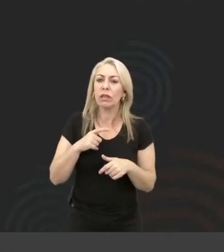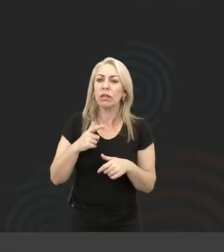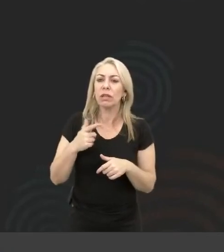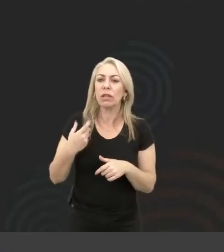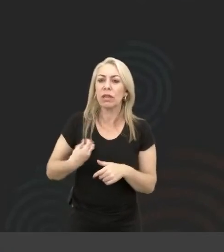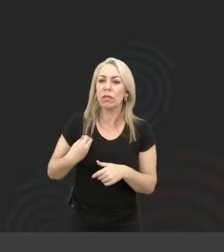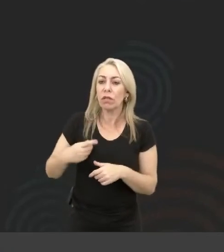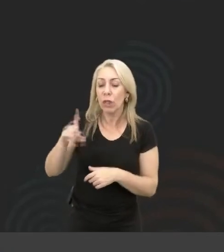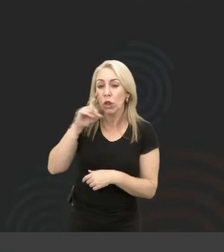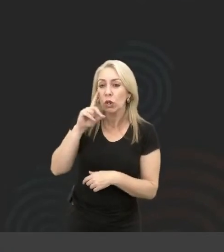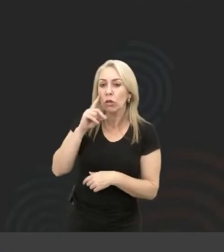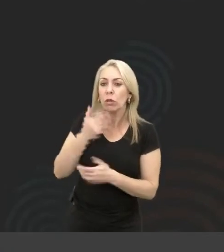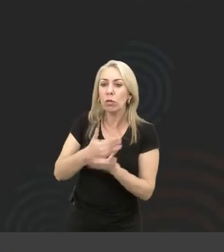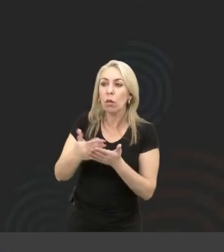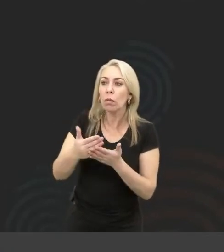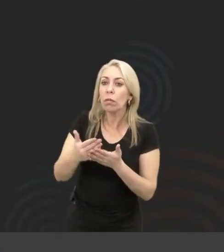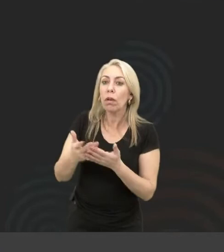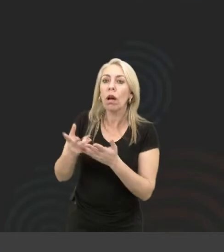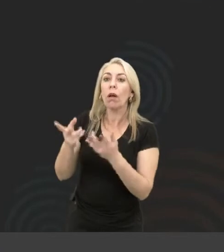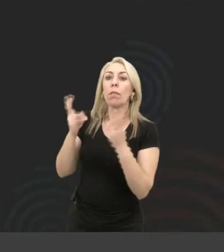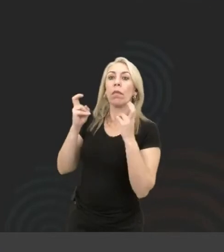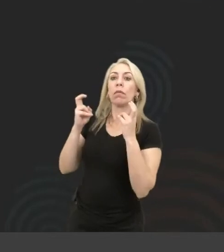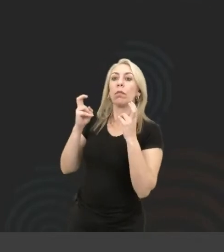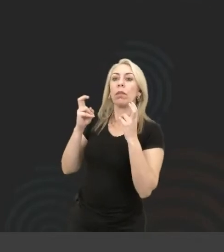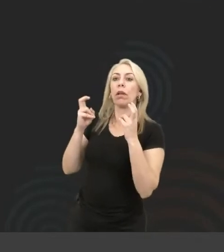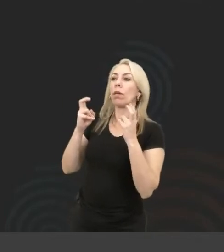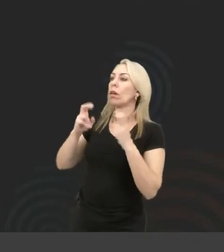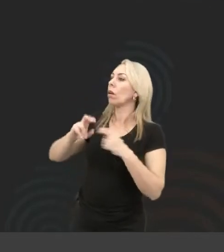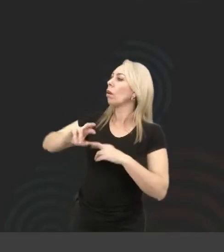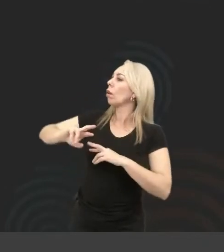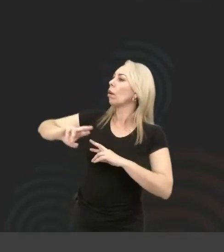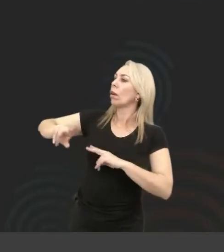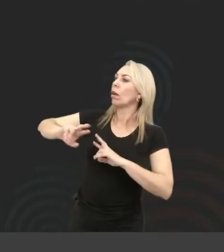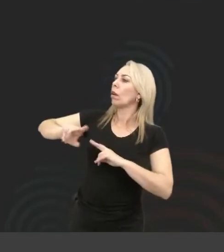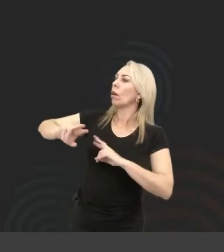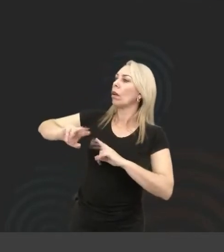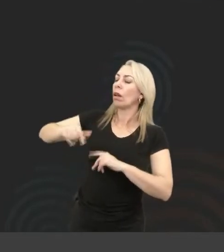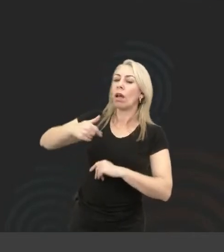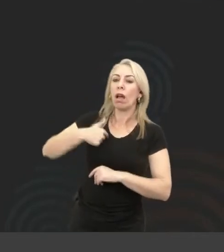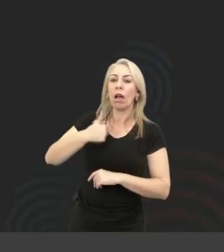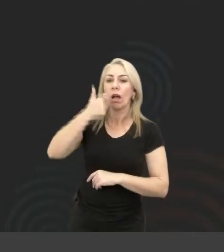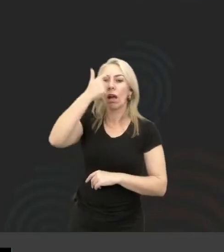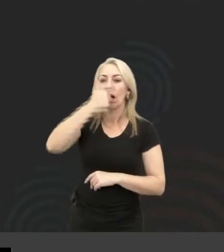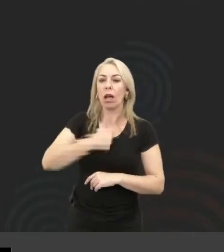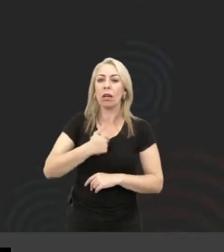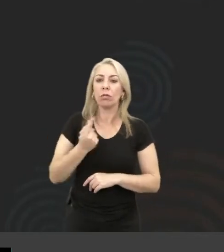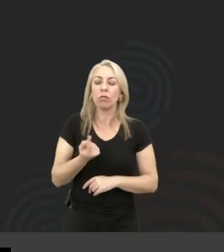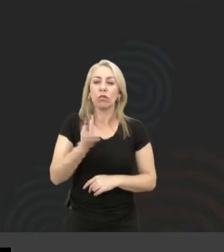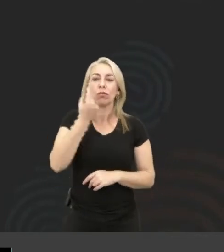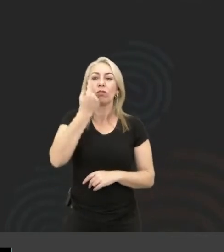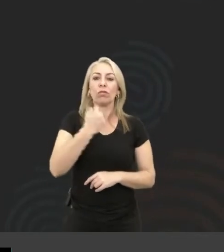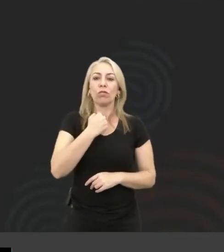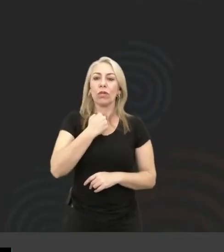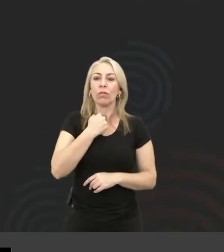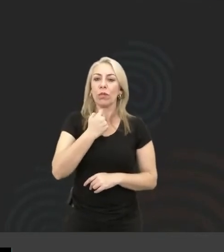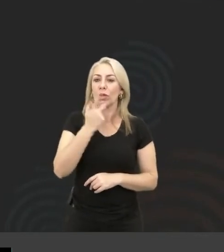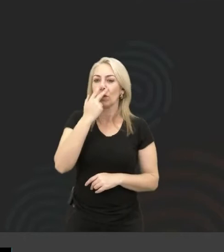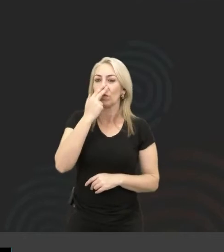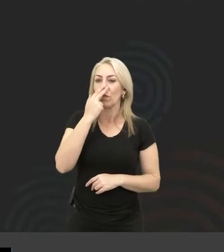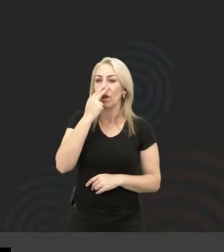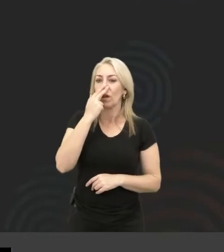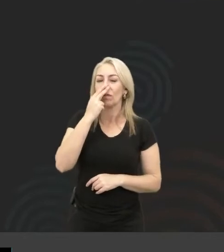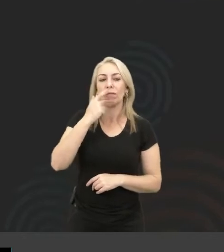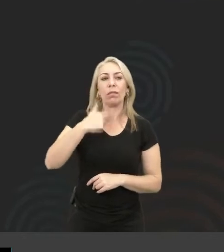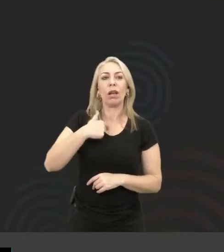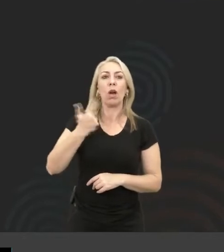todos os dias, você começa a entender, poxa, não tem nada a ver, eu sou uma pessoa, entendeu? Tipo, eu não posso ser uma verdade